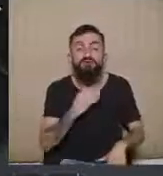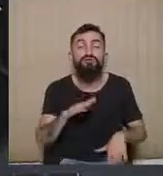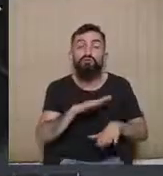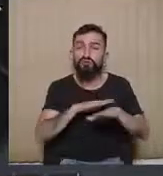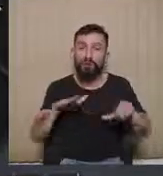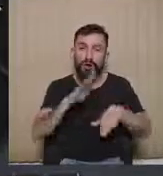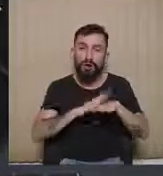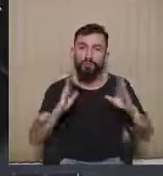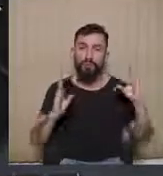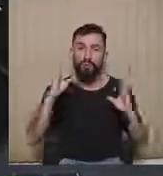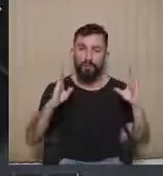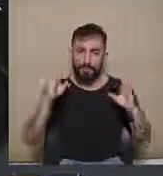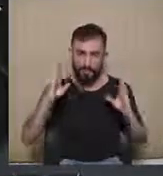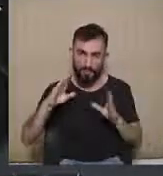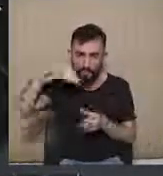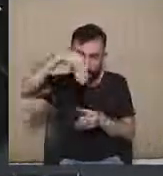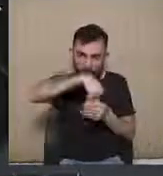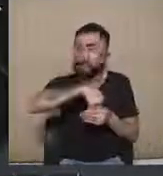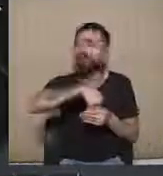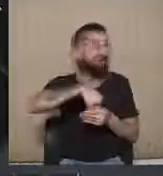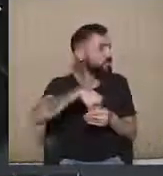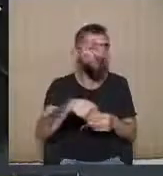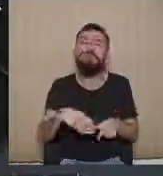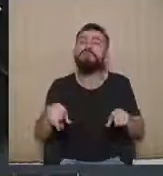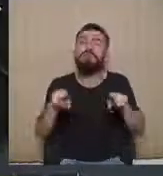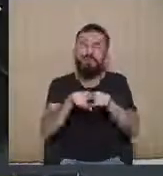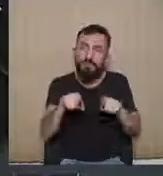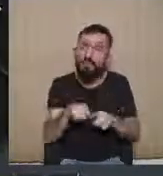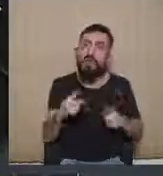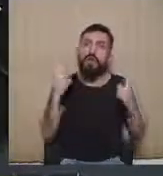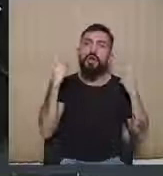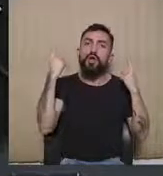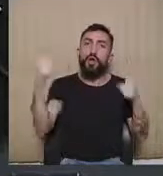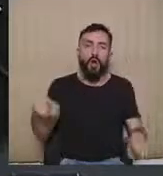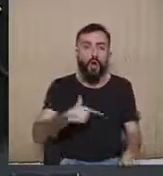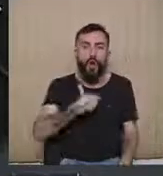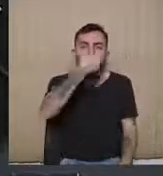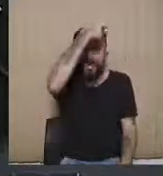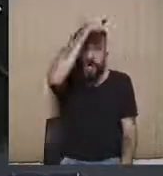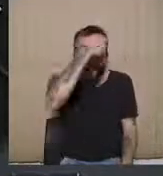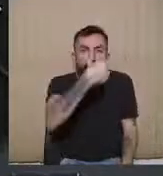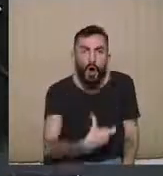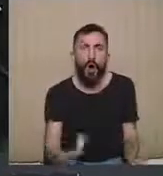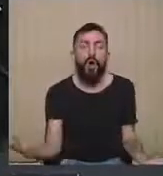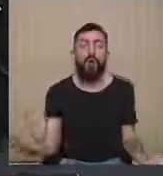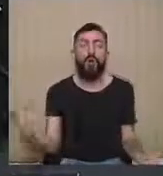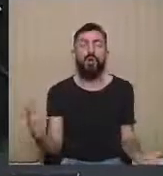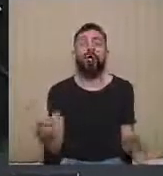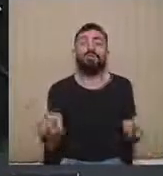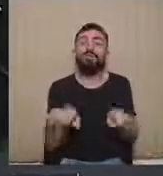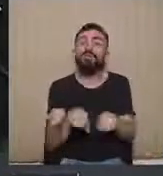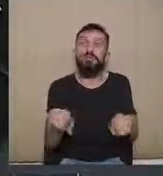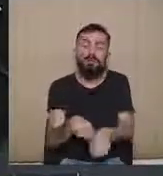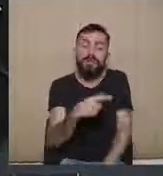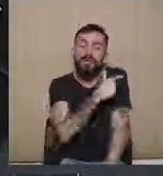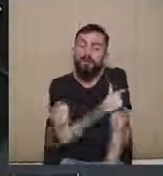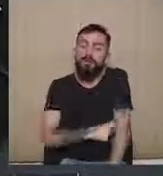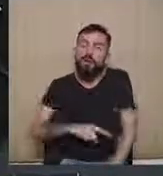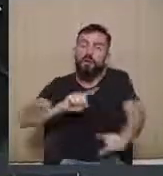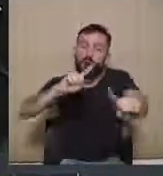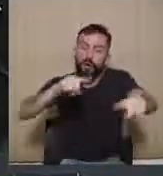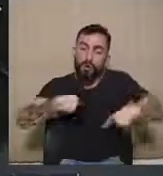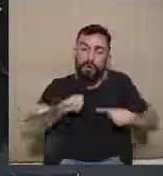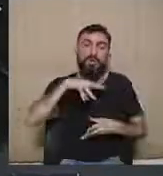o período eleitoral. Ela atinge a imagem, a honra das pessoas em geral nessas redes à